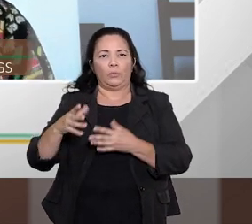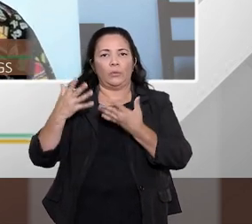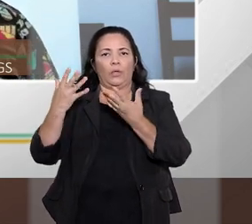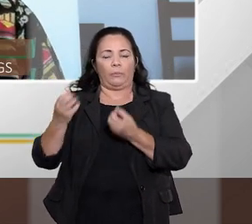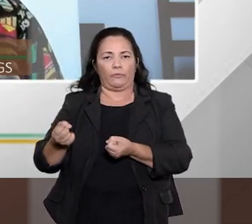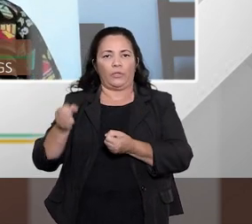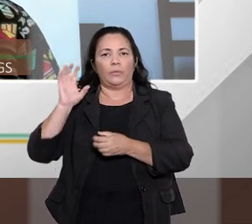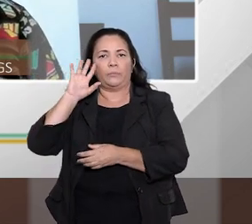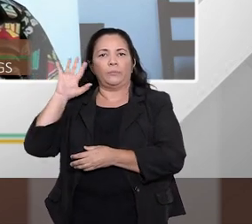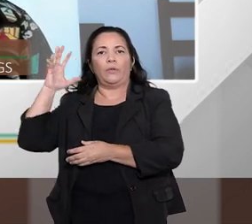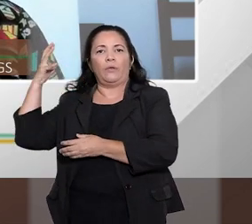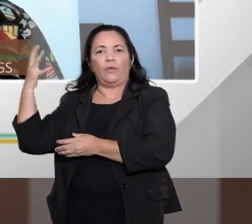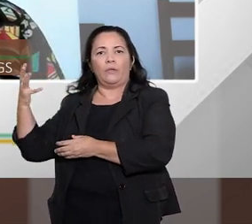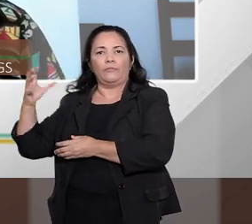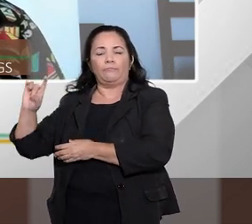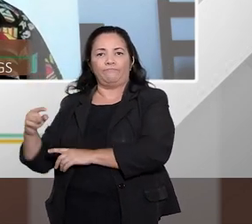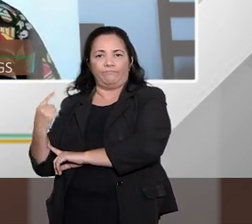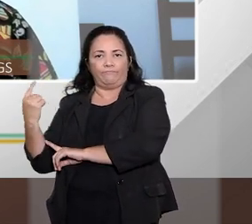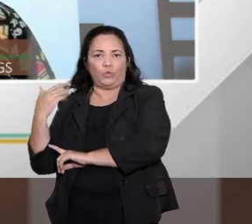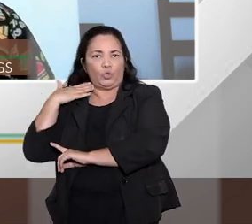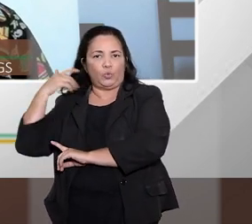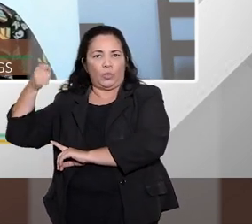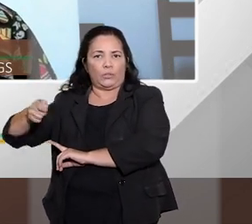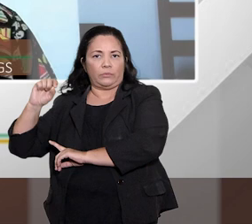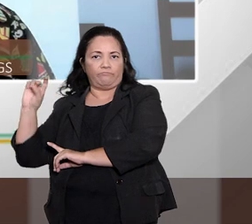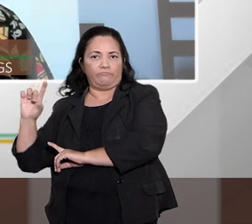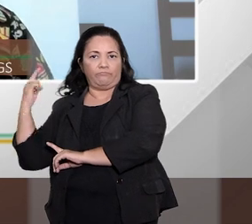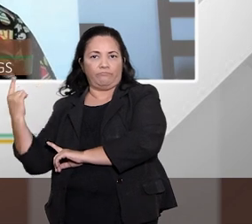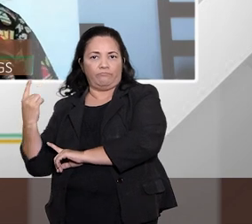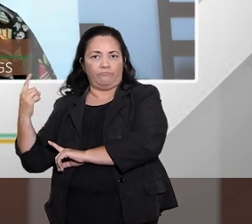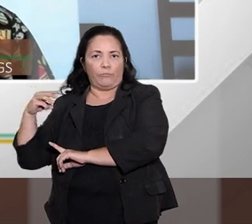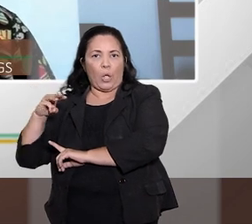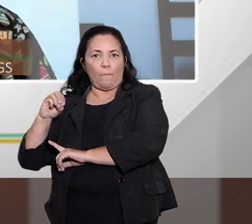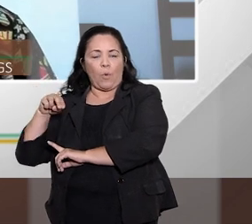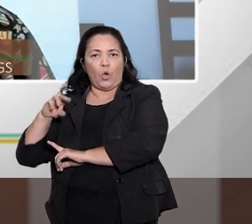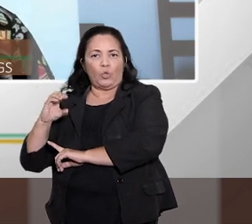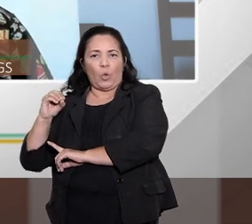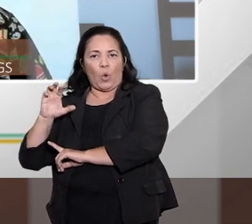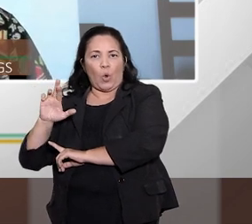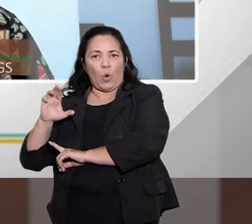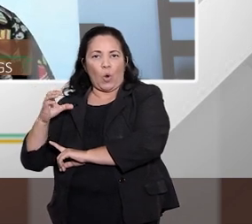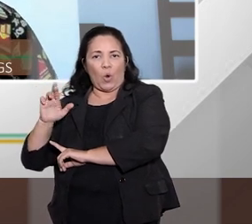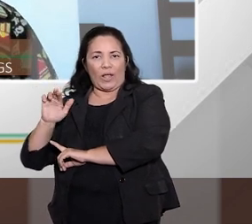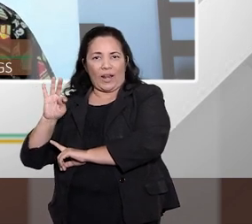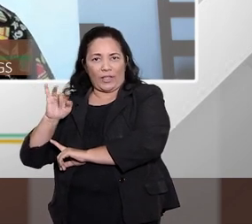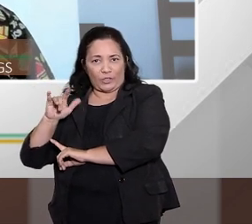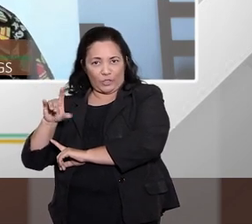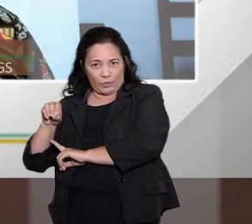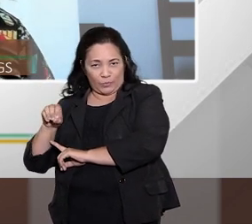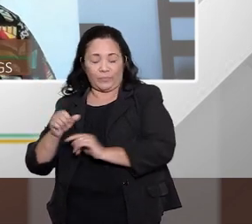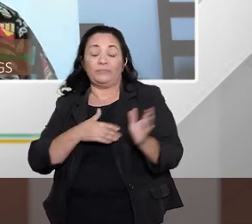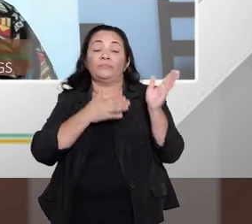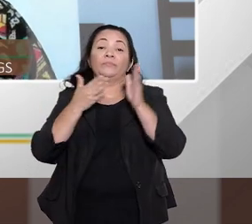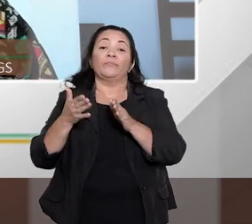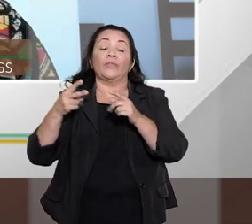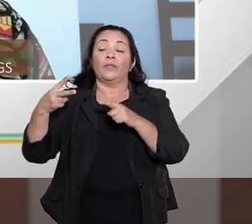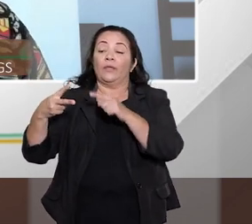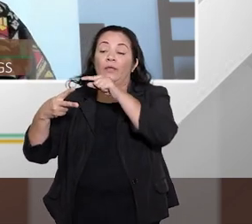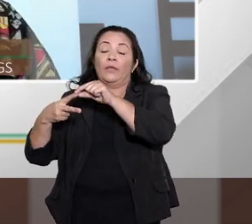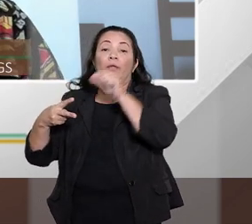monocráticas mas que já se observa dois pontos que eu acho importantíssimos primeiro